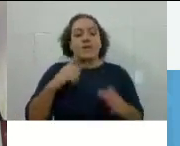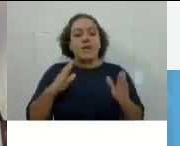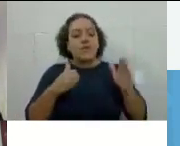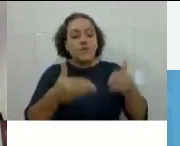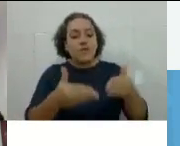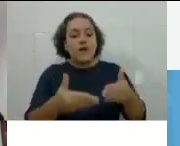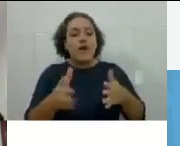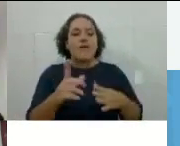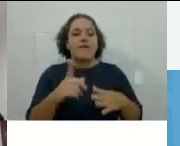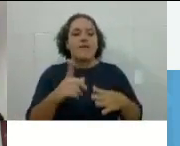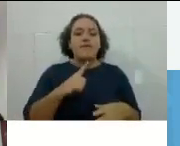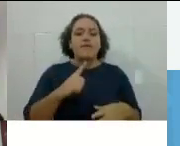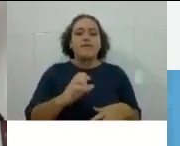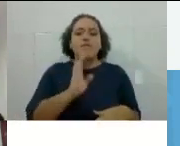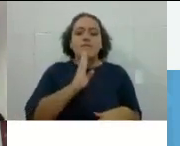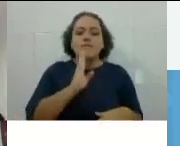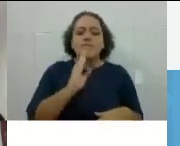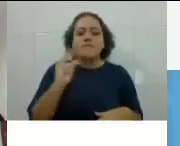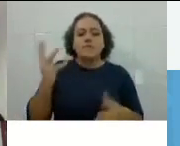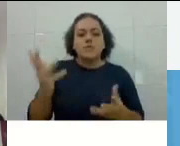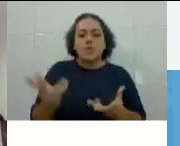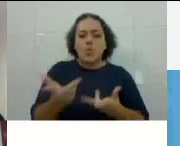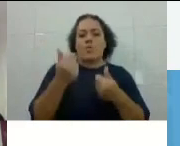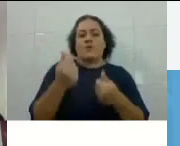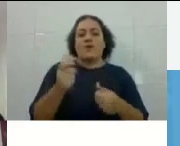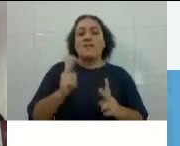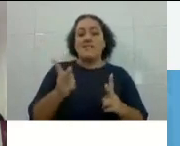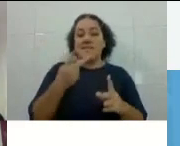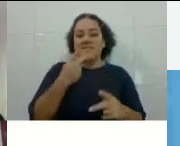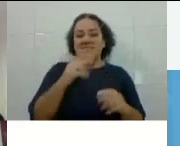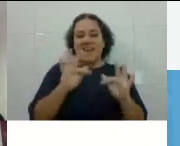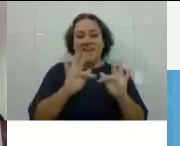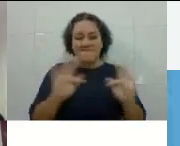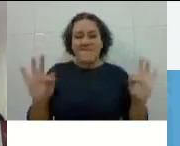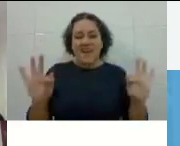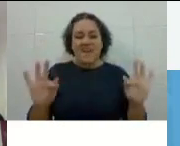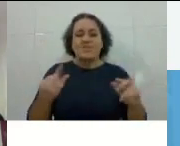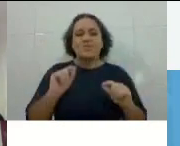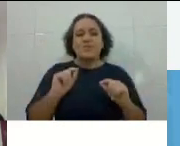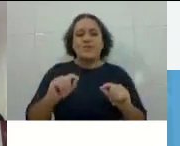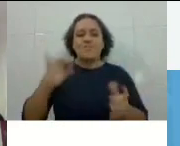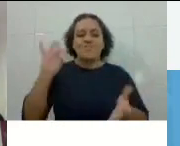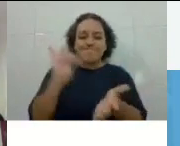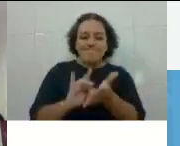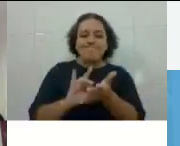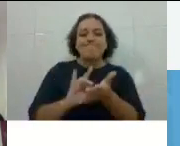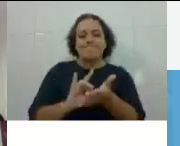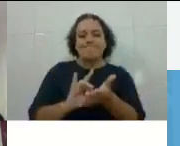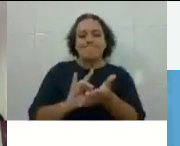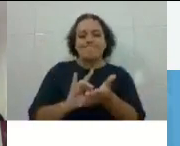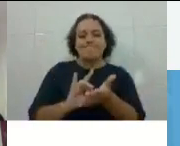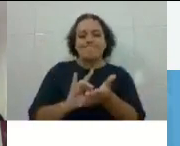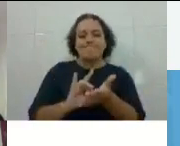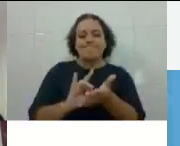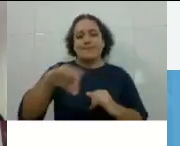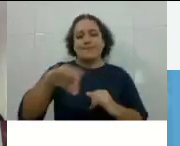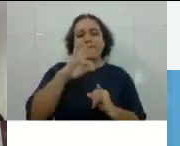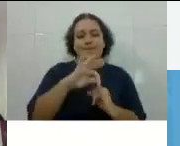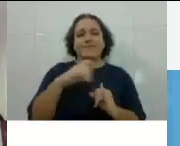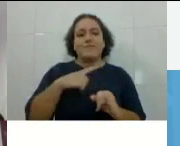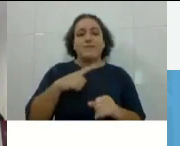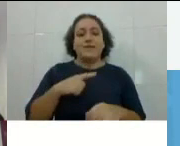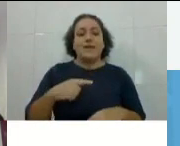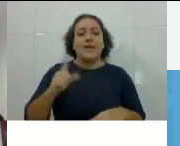à educação. A gente sempre fala essa frase, mas é uma frase que é realmente muita verdade aqui no IFES. Acesso à educação